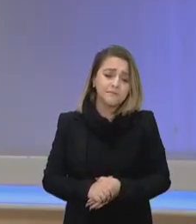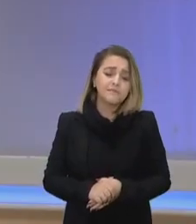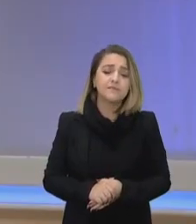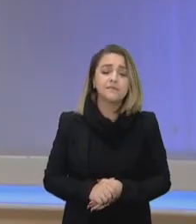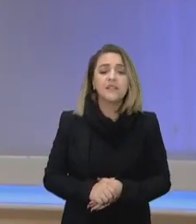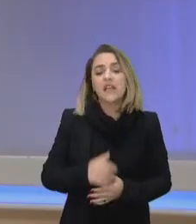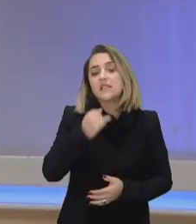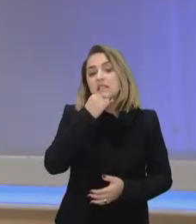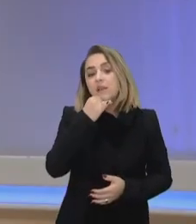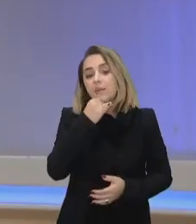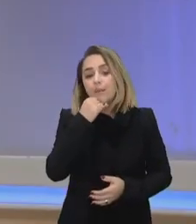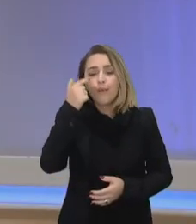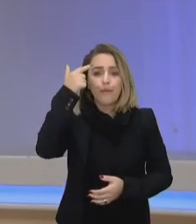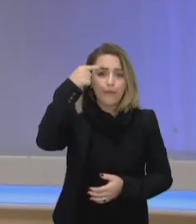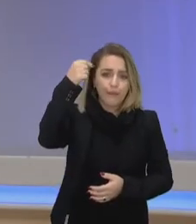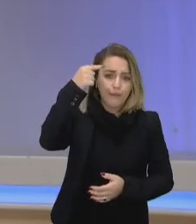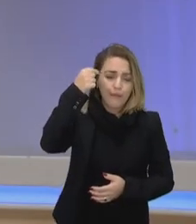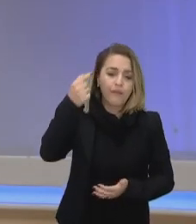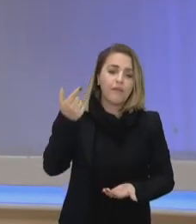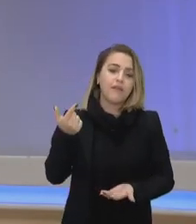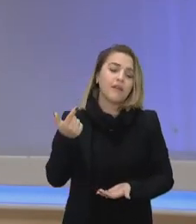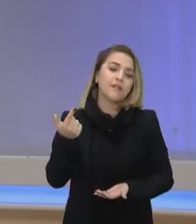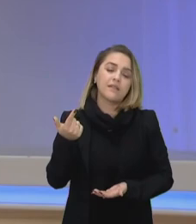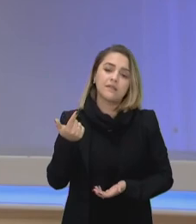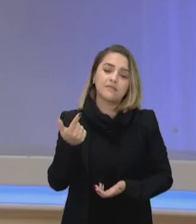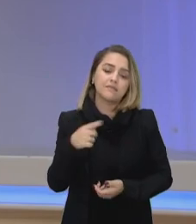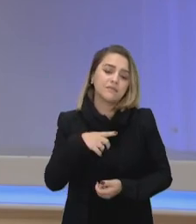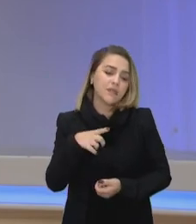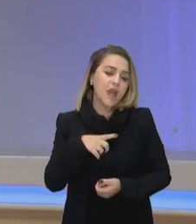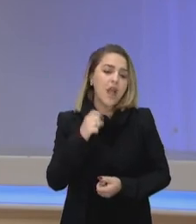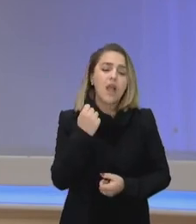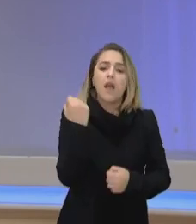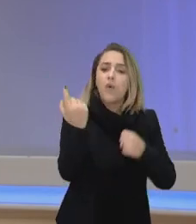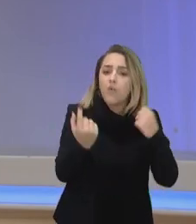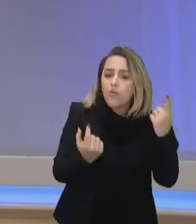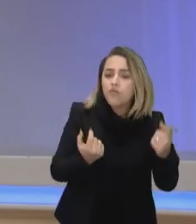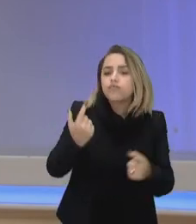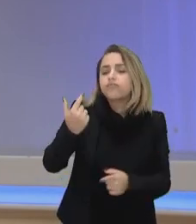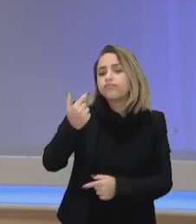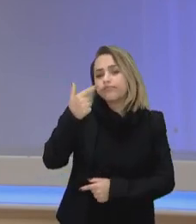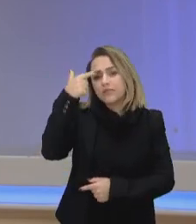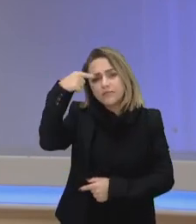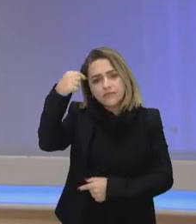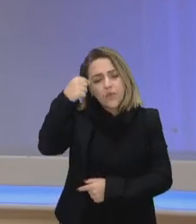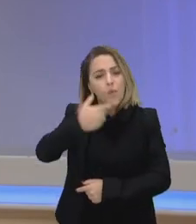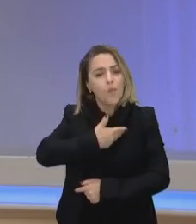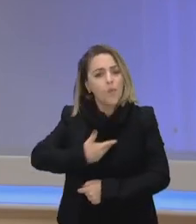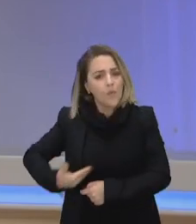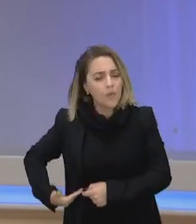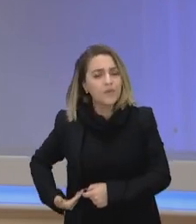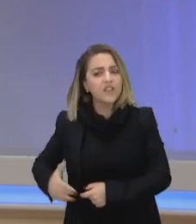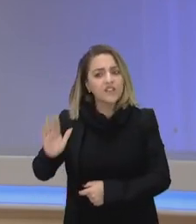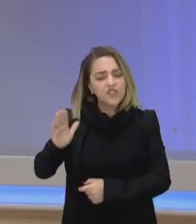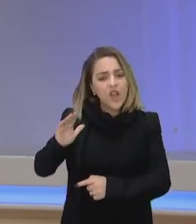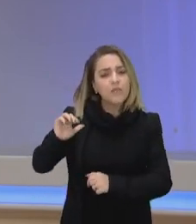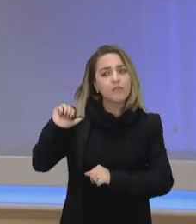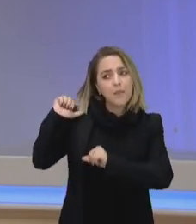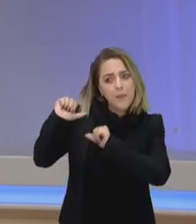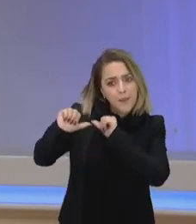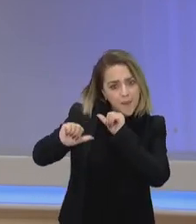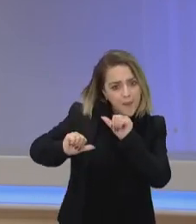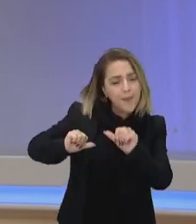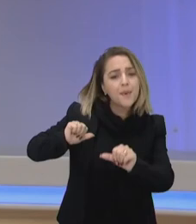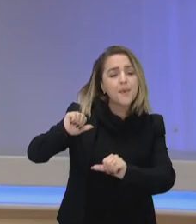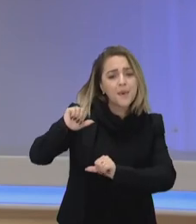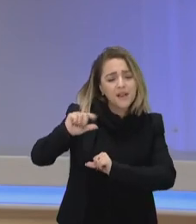exemplo, nas universidades, até mesmo nas universidades públicas, isso mudou por causa das cotas,